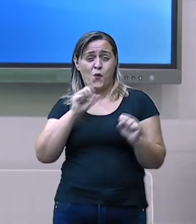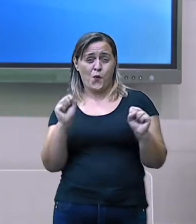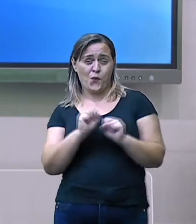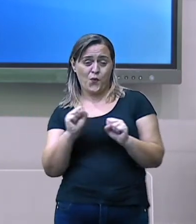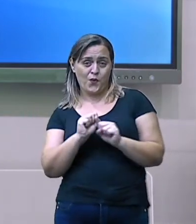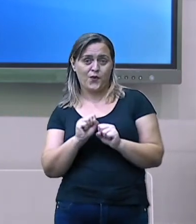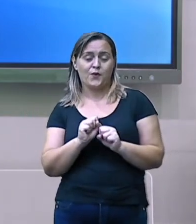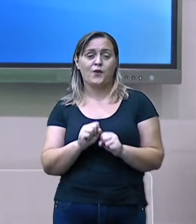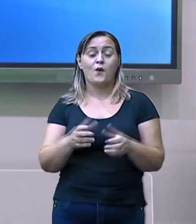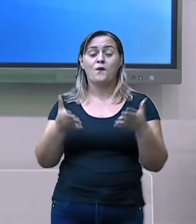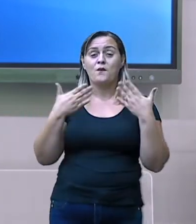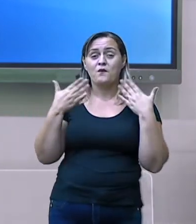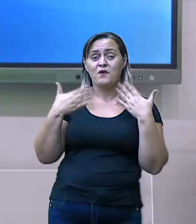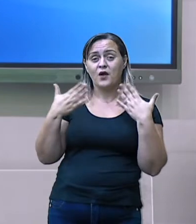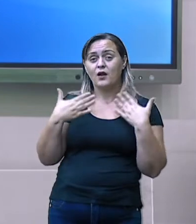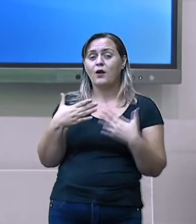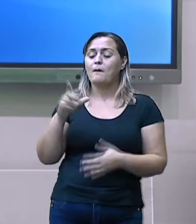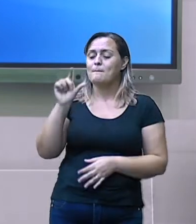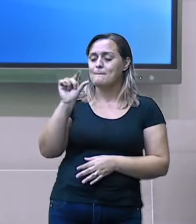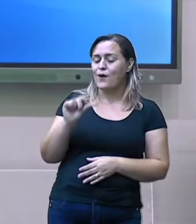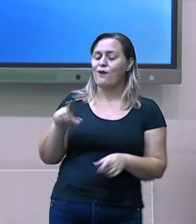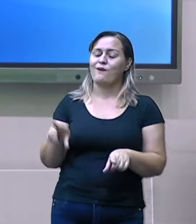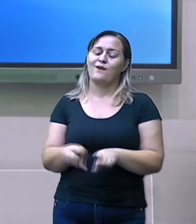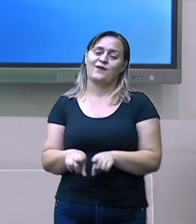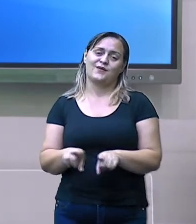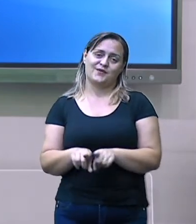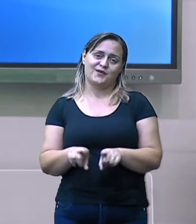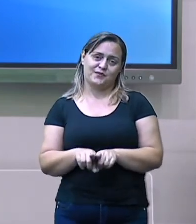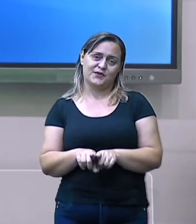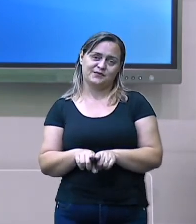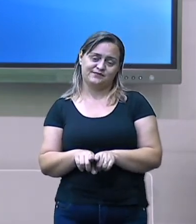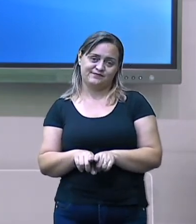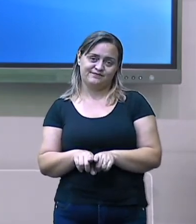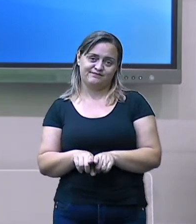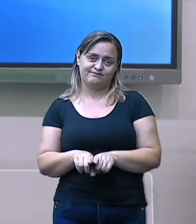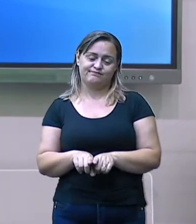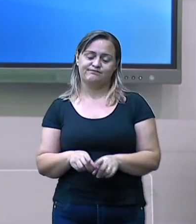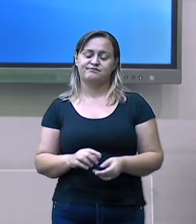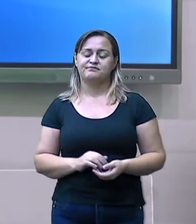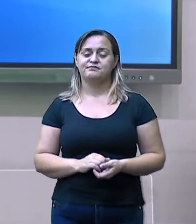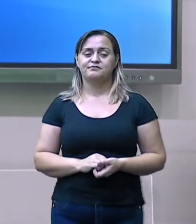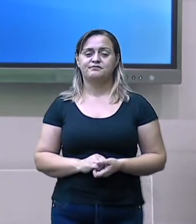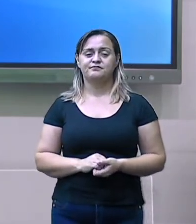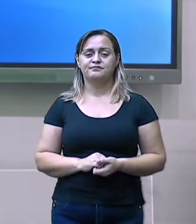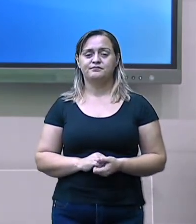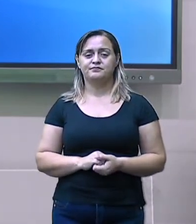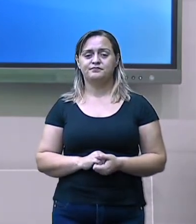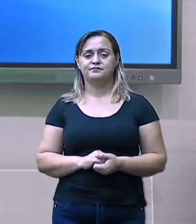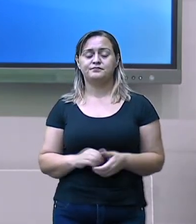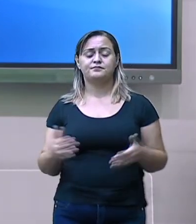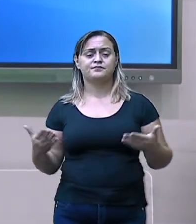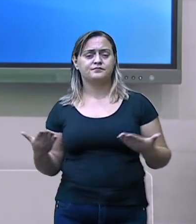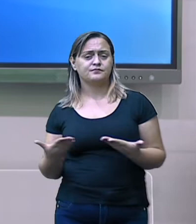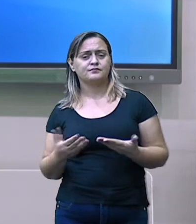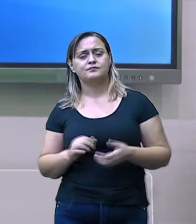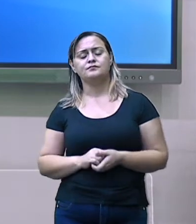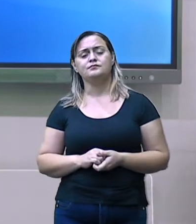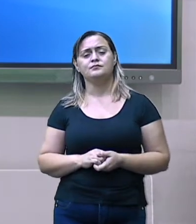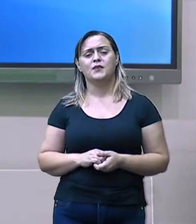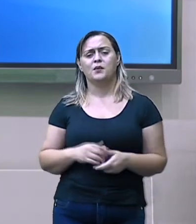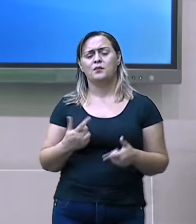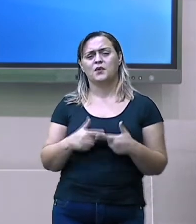fim. O baladarense lá vai sofrer muito. Vamos ver, indivíduo a esse clima